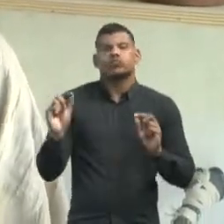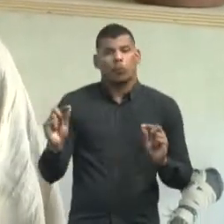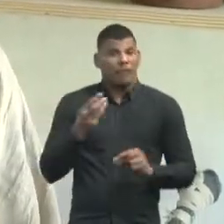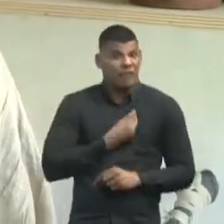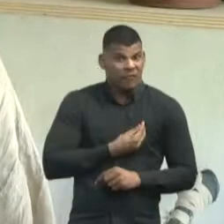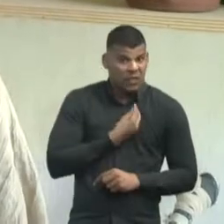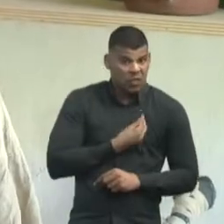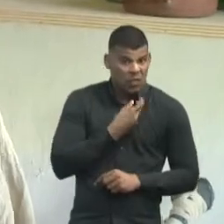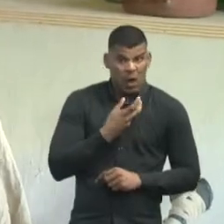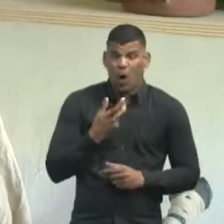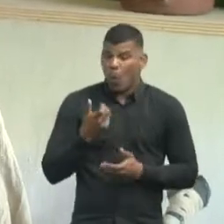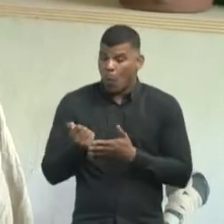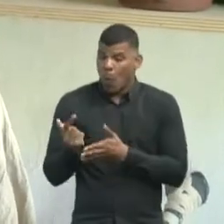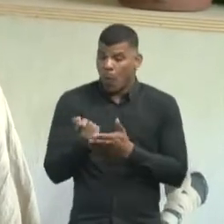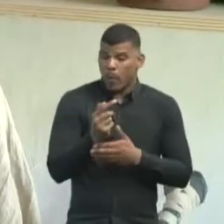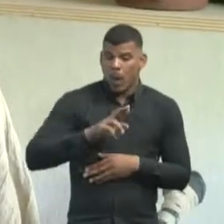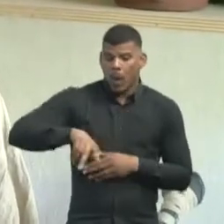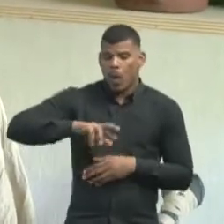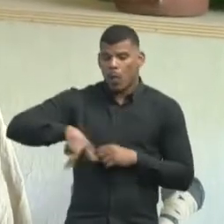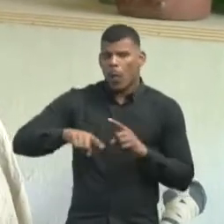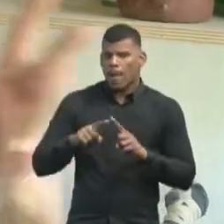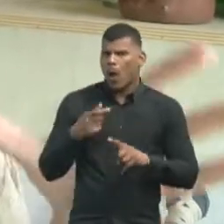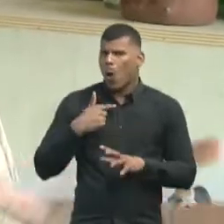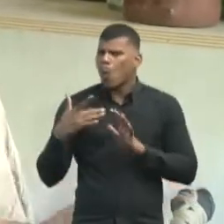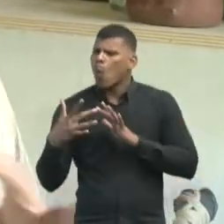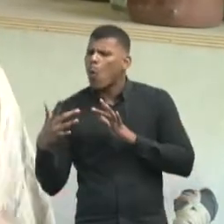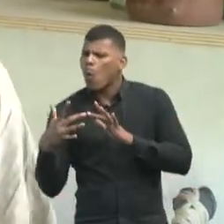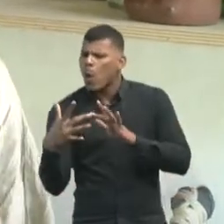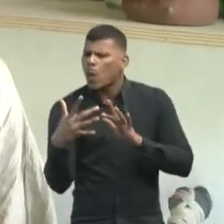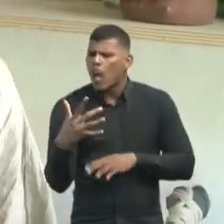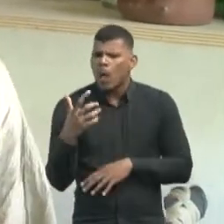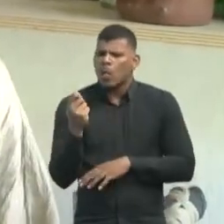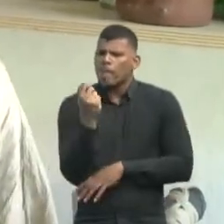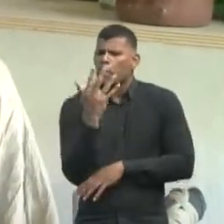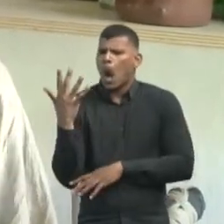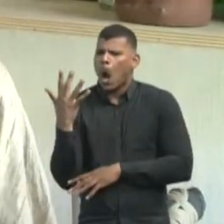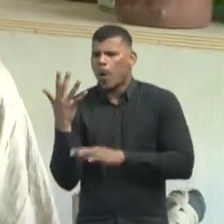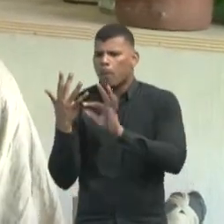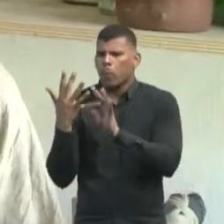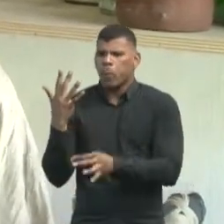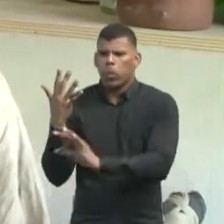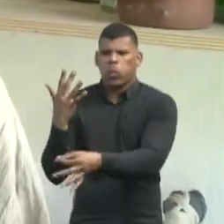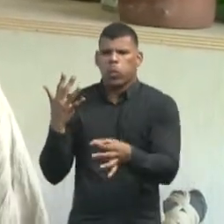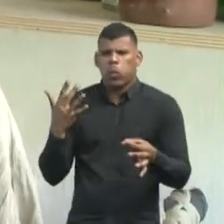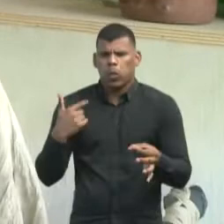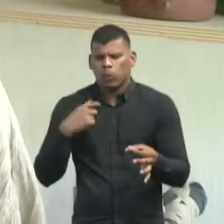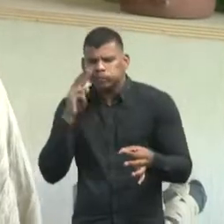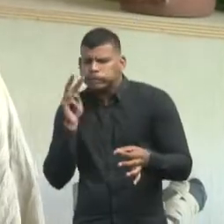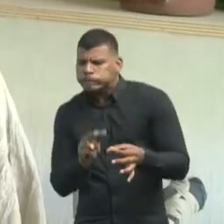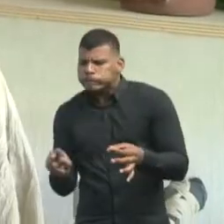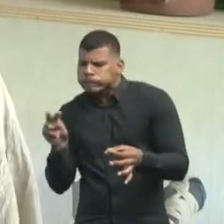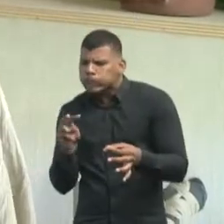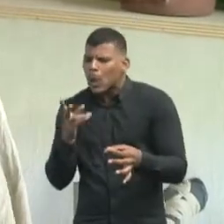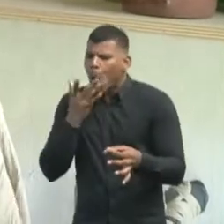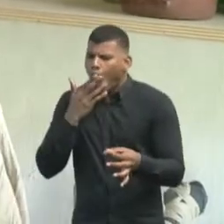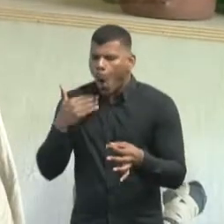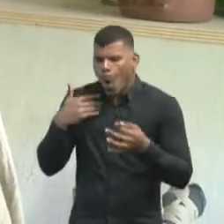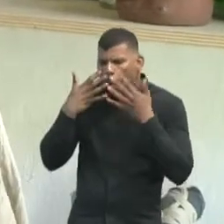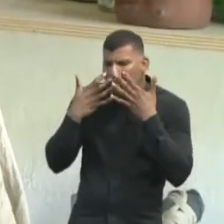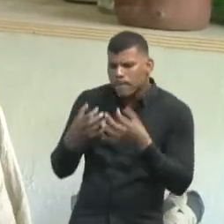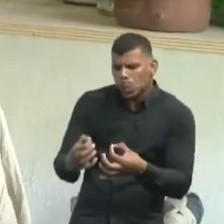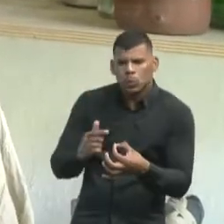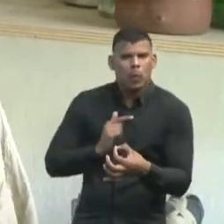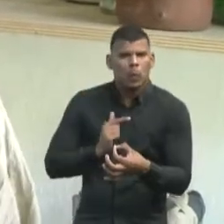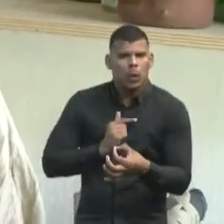eu fui acessando plantas, eu caminhava e as folhas me chamavam a atenção, a cor das folhas. E aí nesse